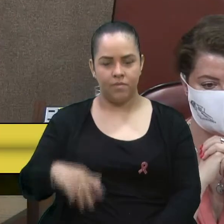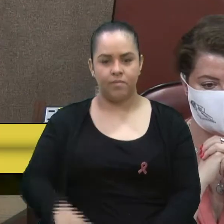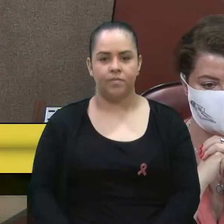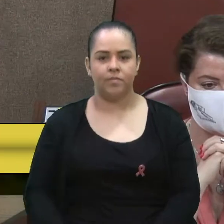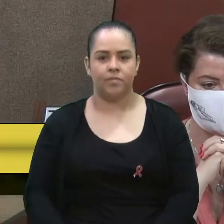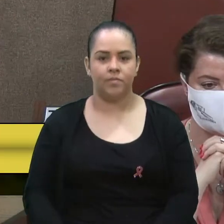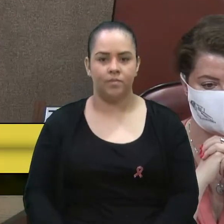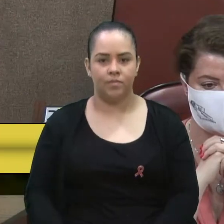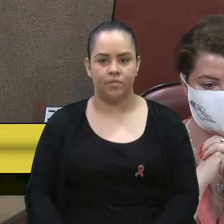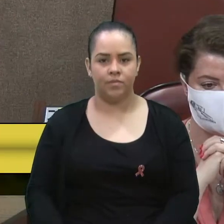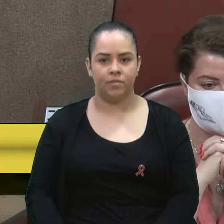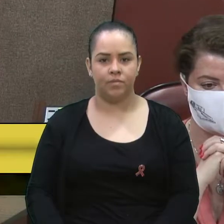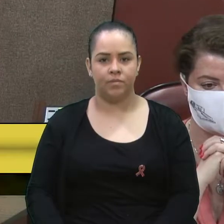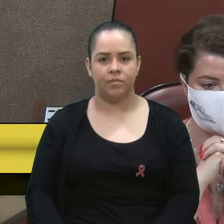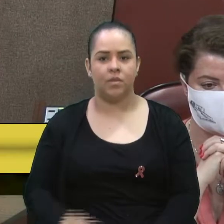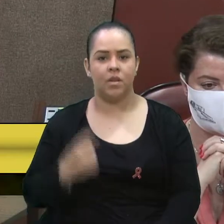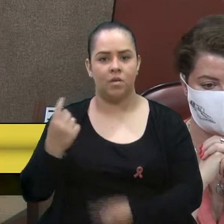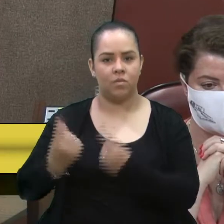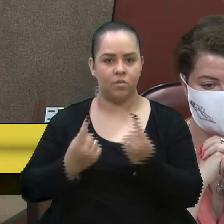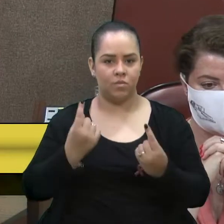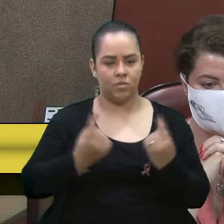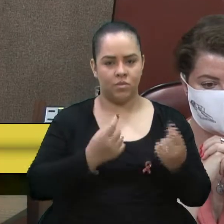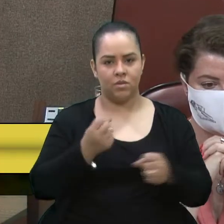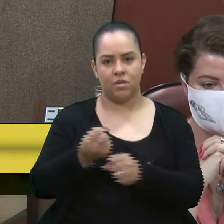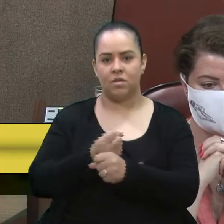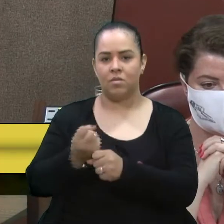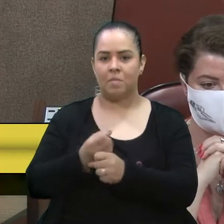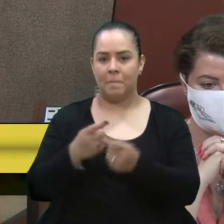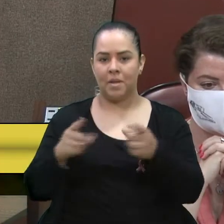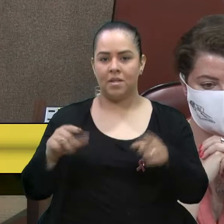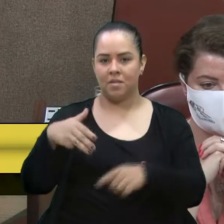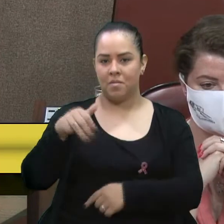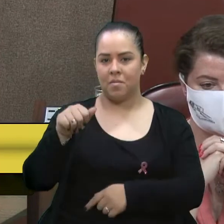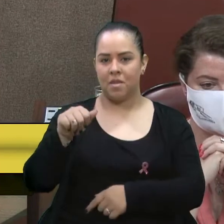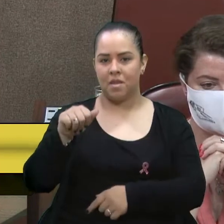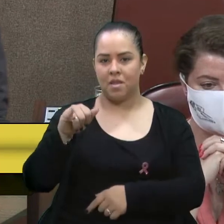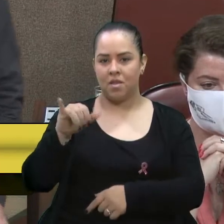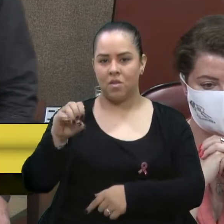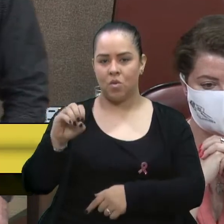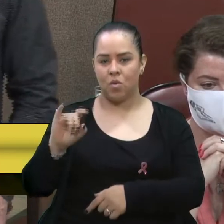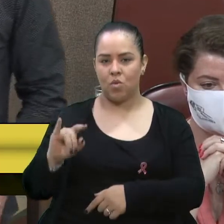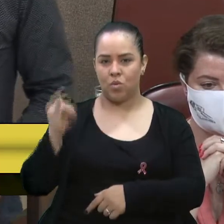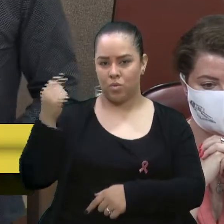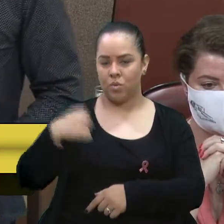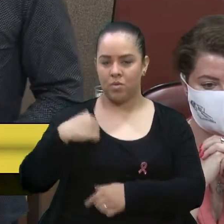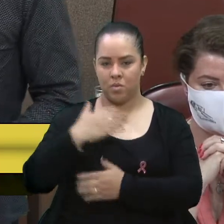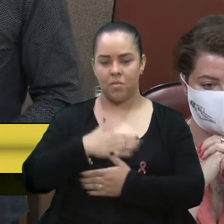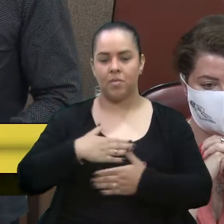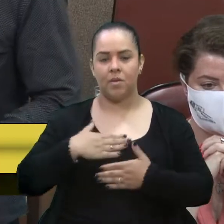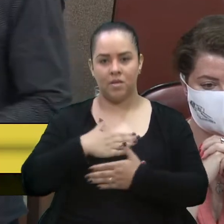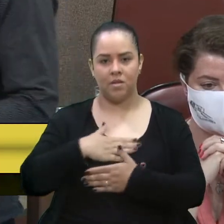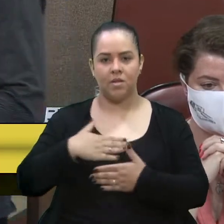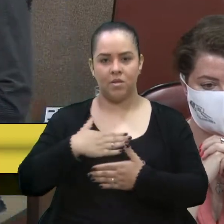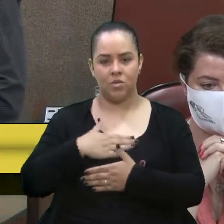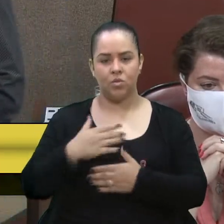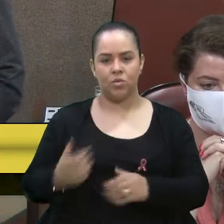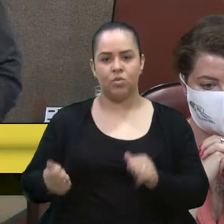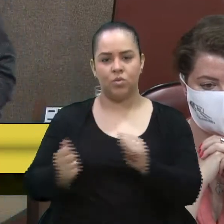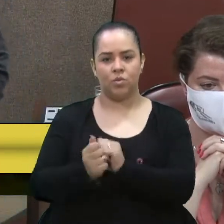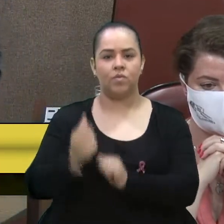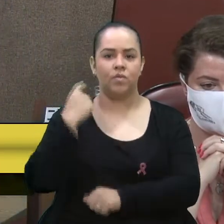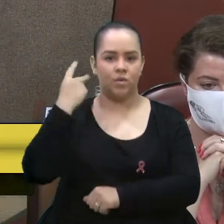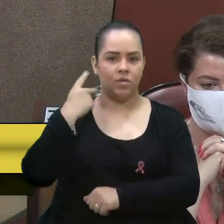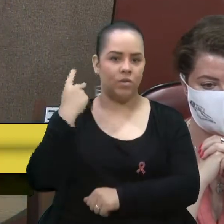Há alguns anos, mas em maio, o último, tive o prazer, juntamente com o vereador